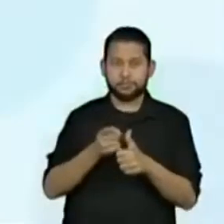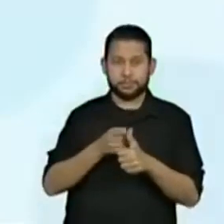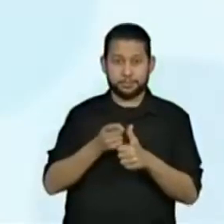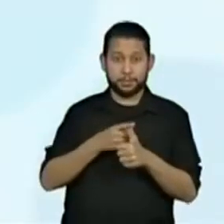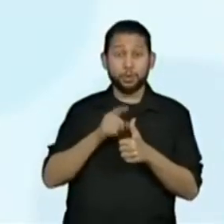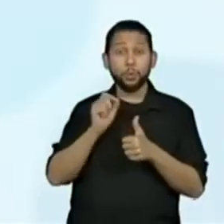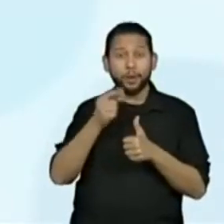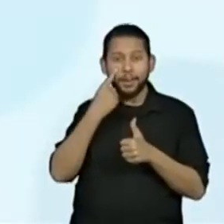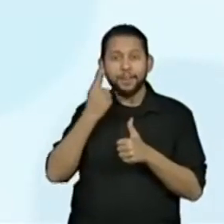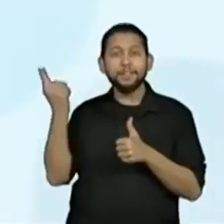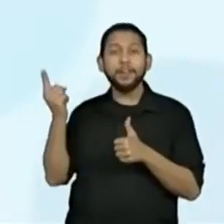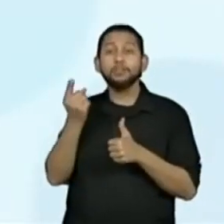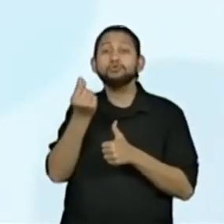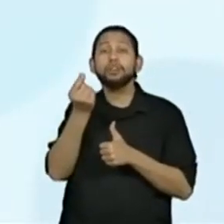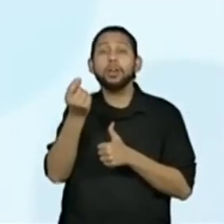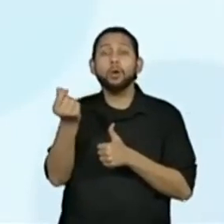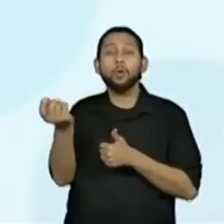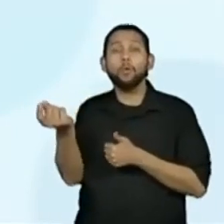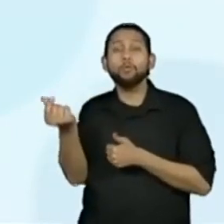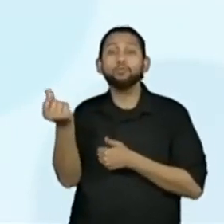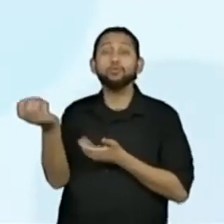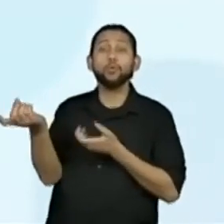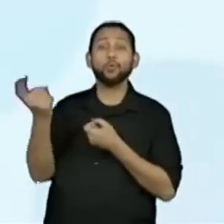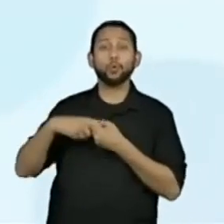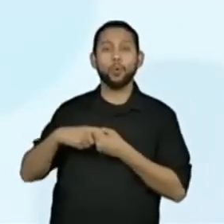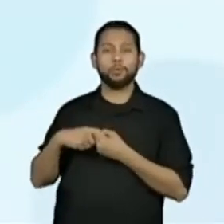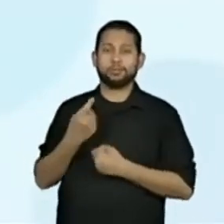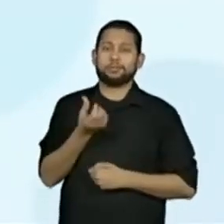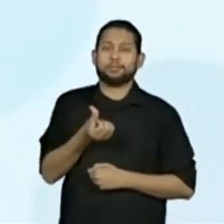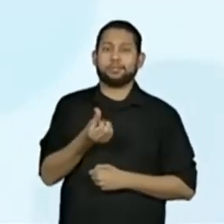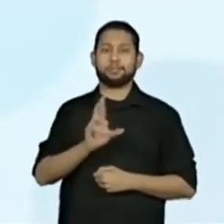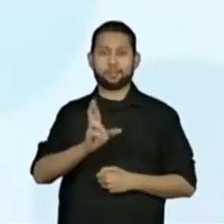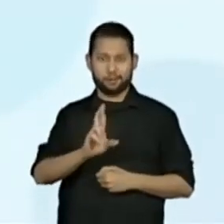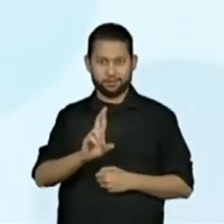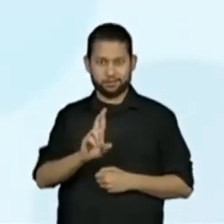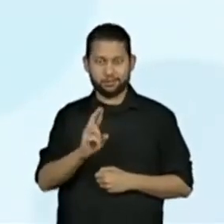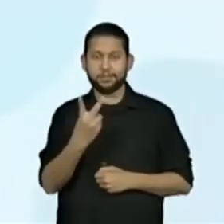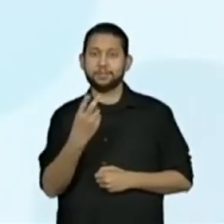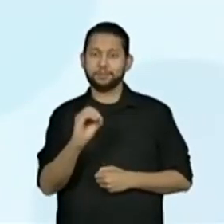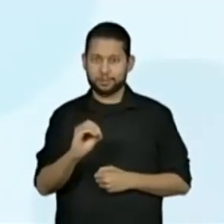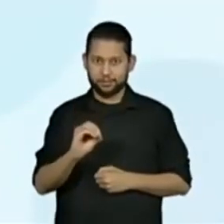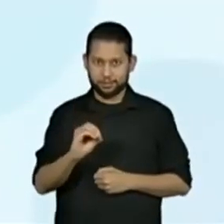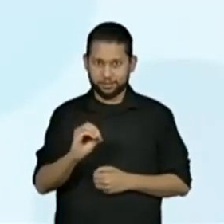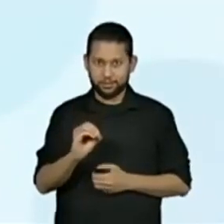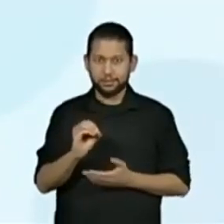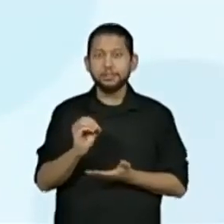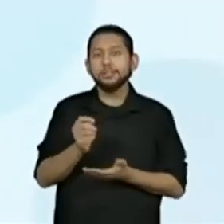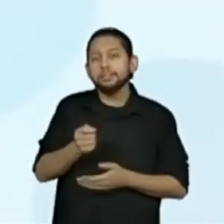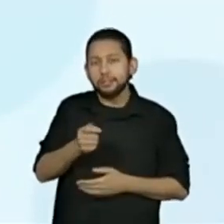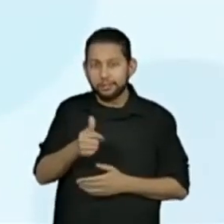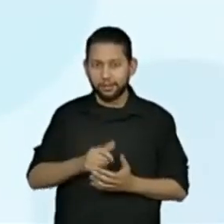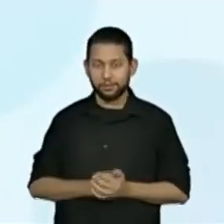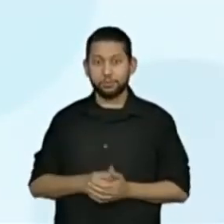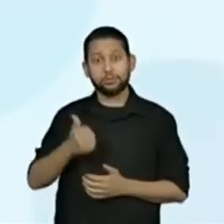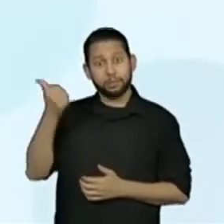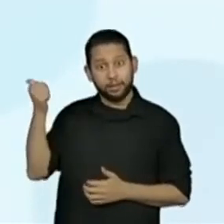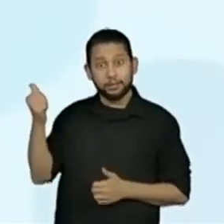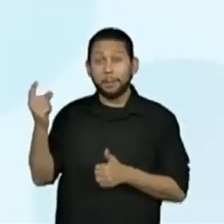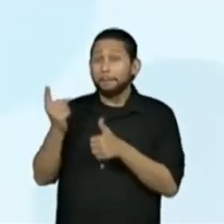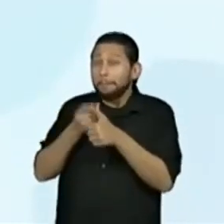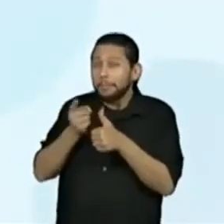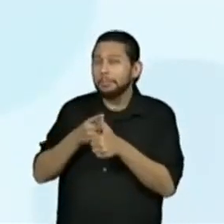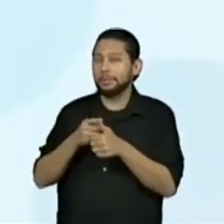mostra aqui que ele recebeu de troco 6 reais e 20 centavos, ok? Na nossa primeira